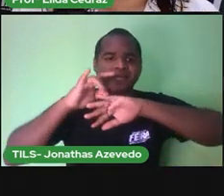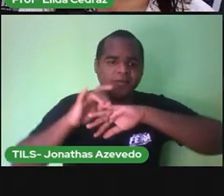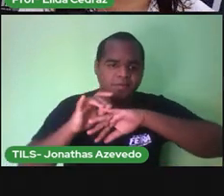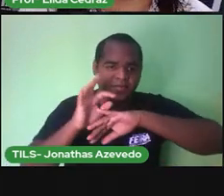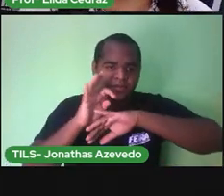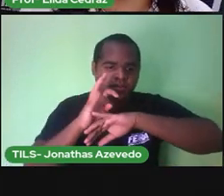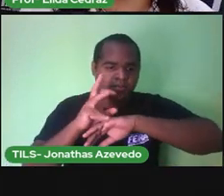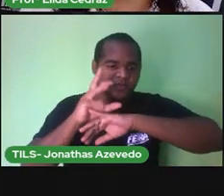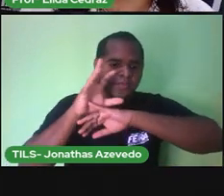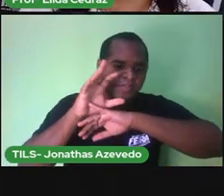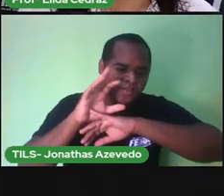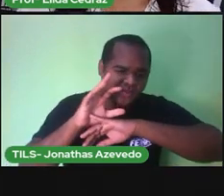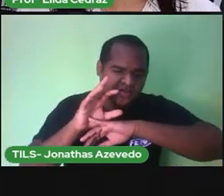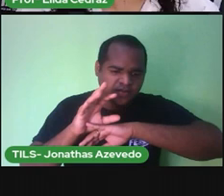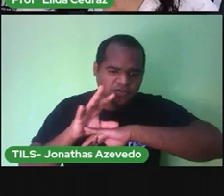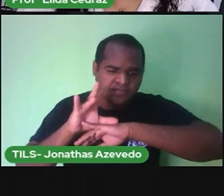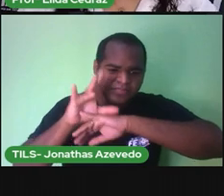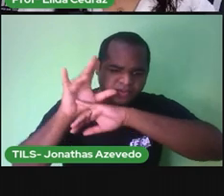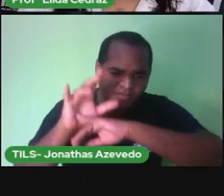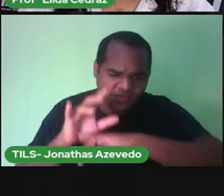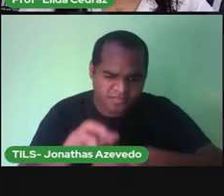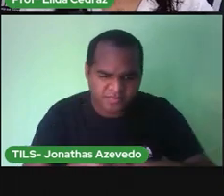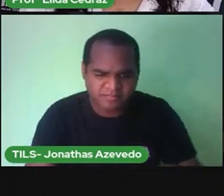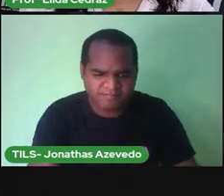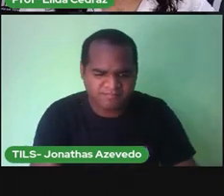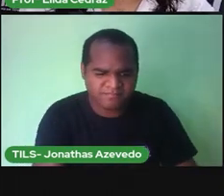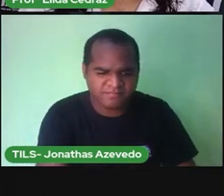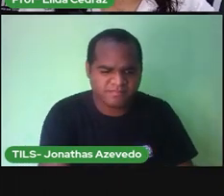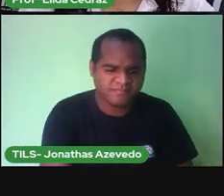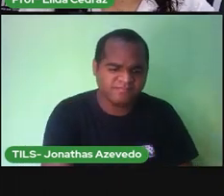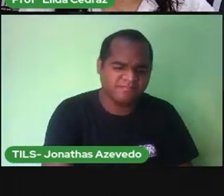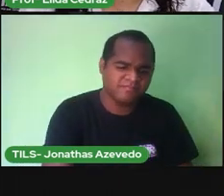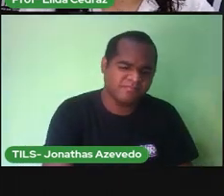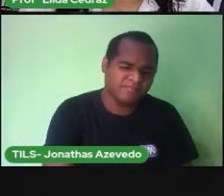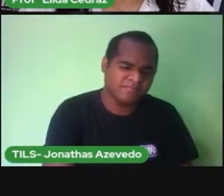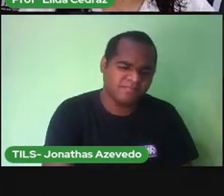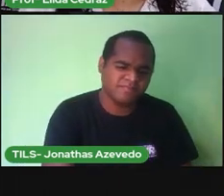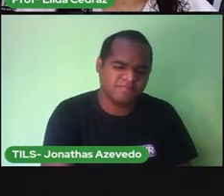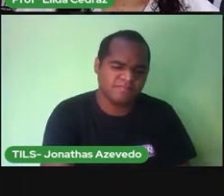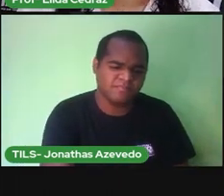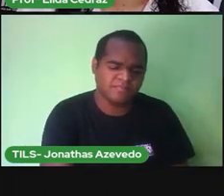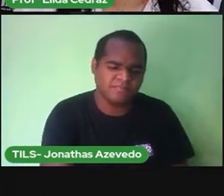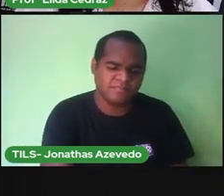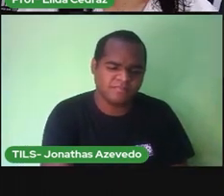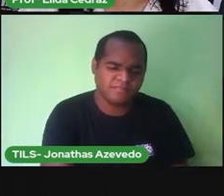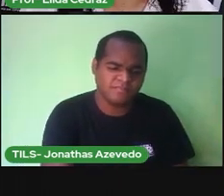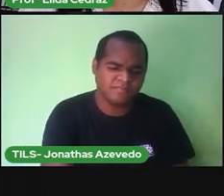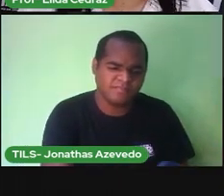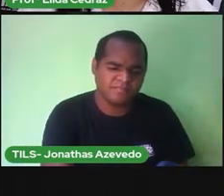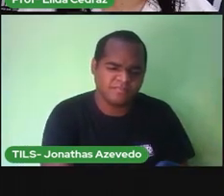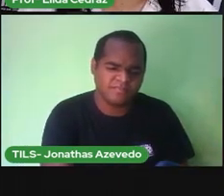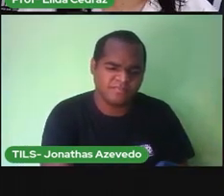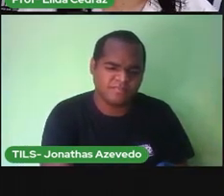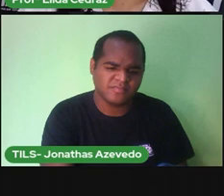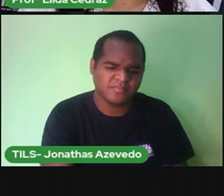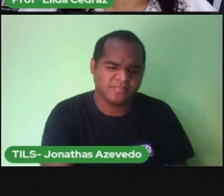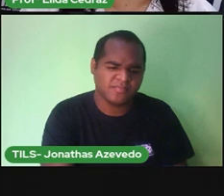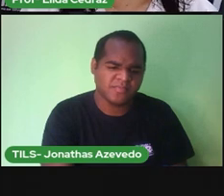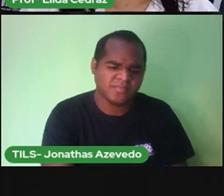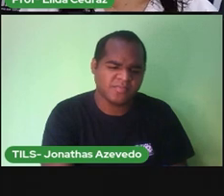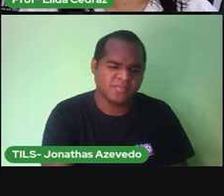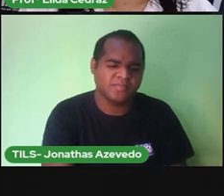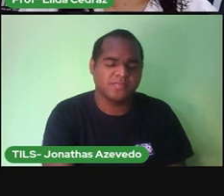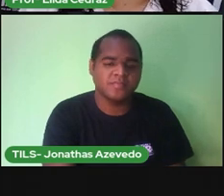Não deu. Como era comprida a girafa Benedita. Então vá buscar mais ajuda,